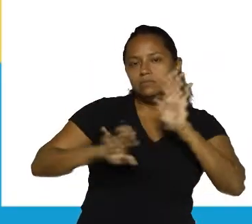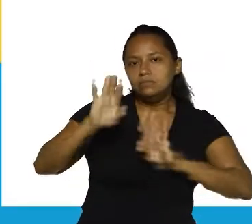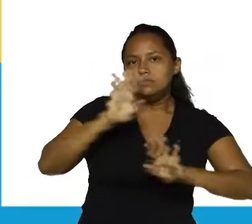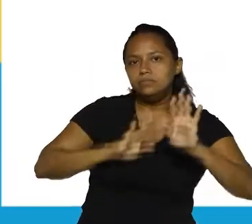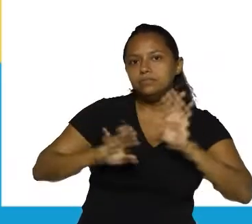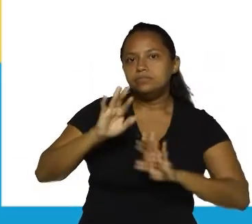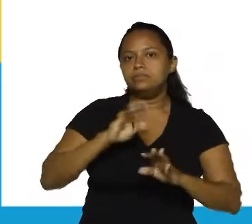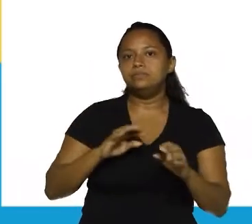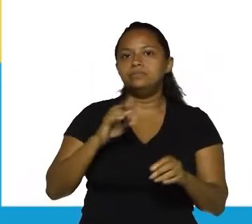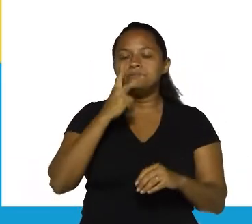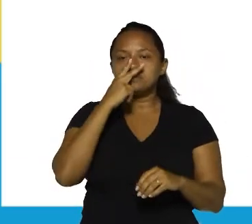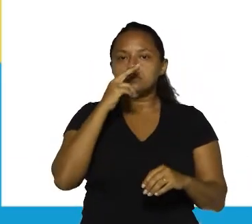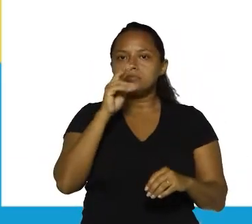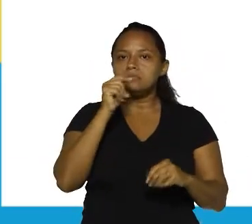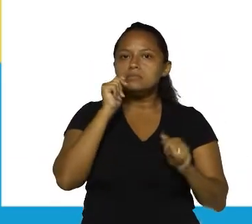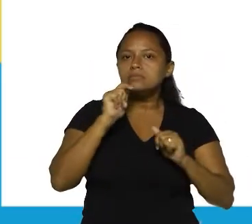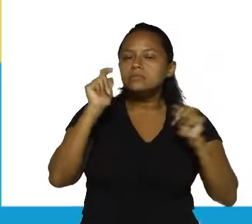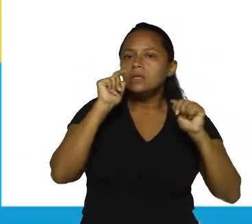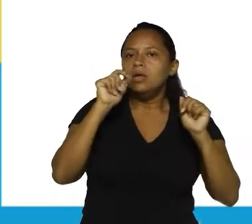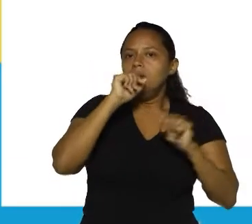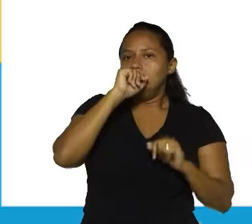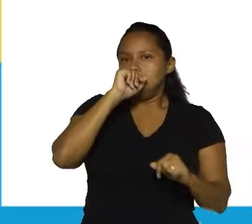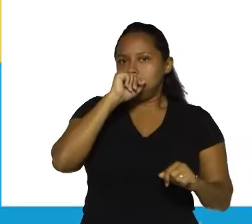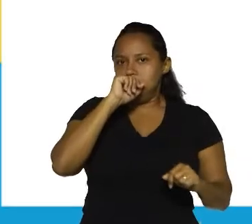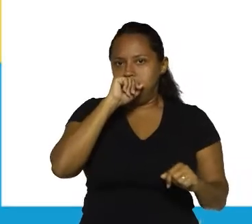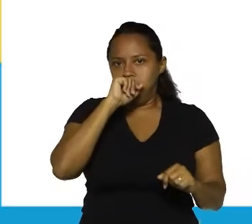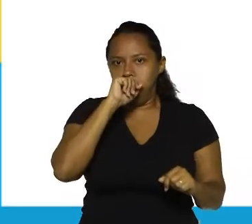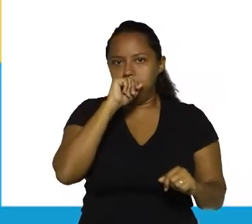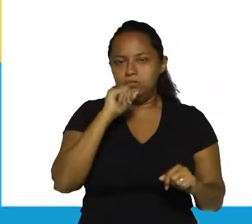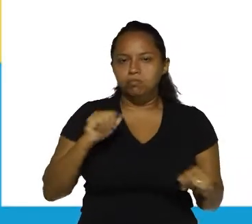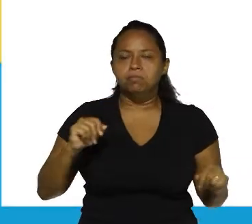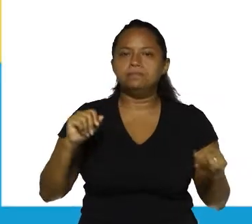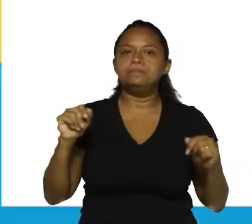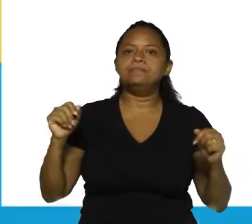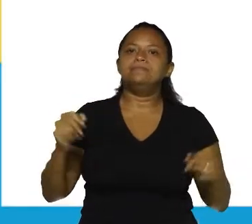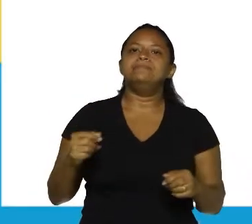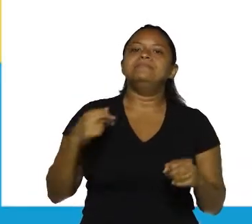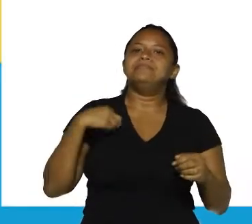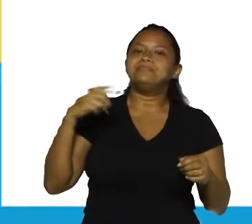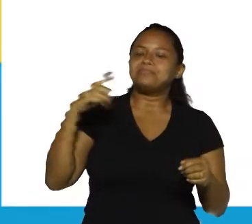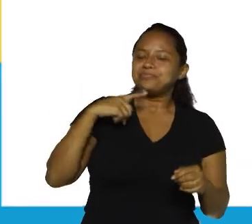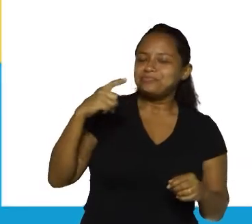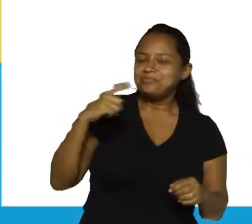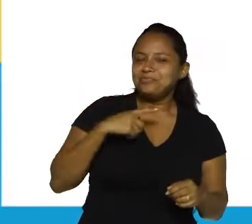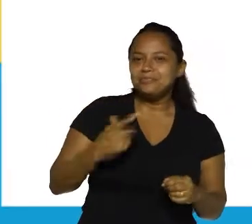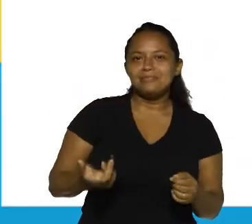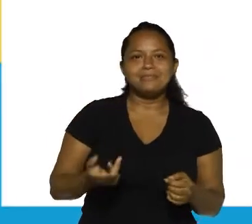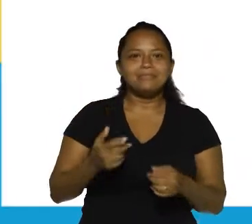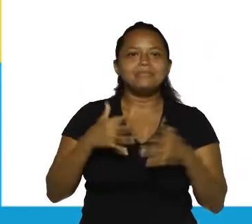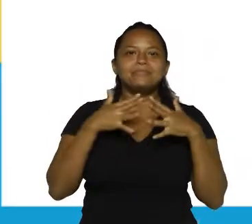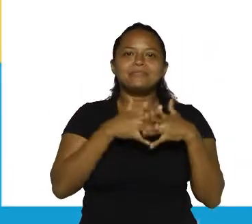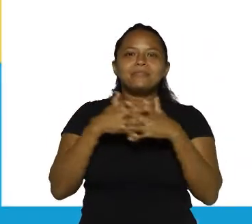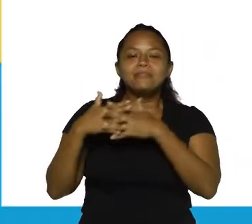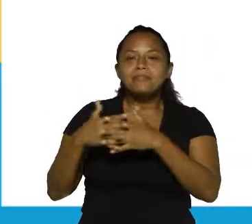advertência, inclusive pertence aí à classe gramatical das interjeições. As interjeições serão